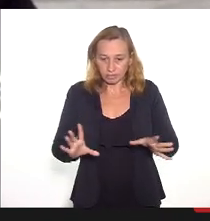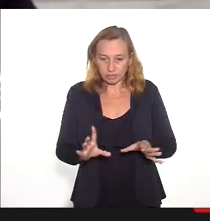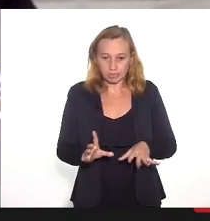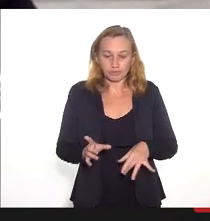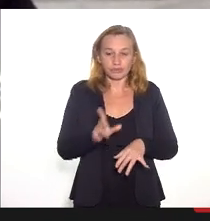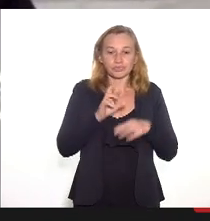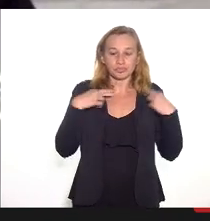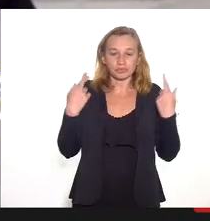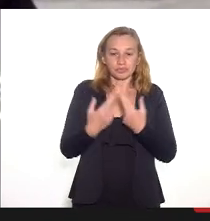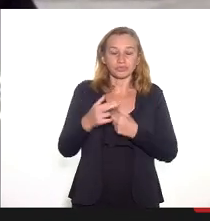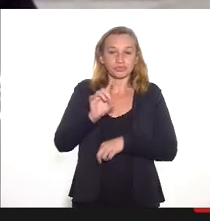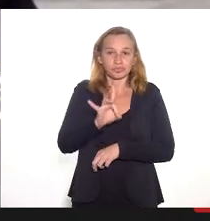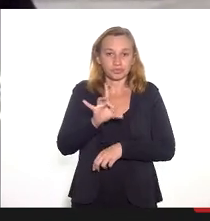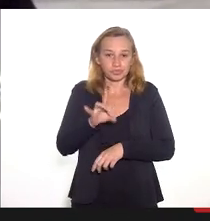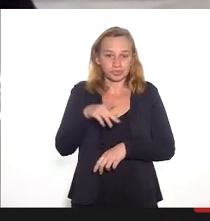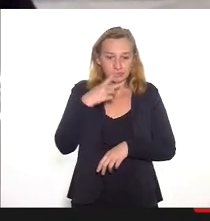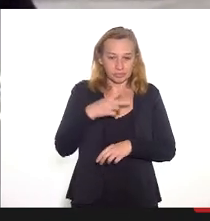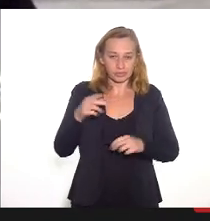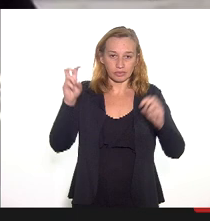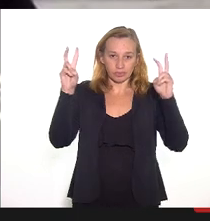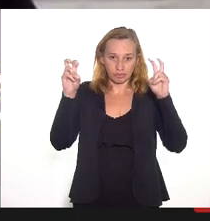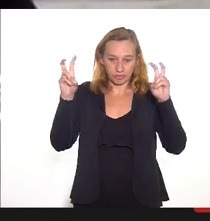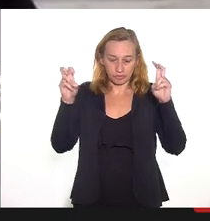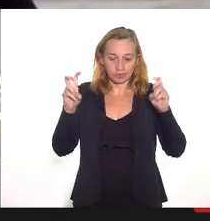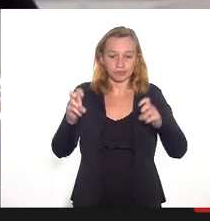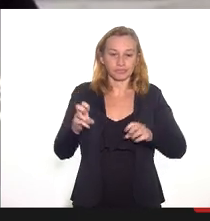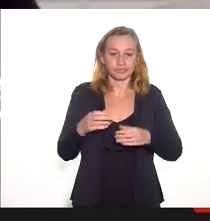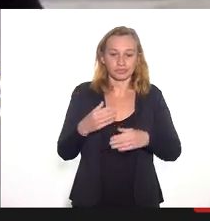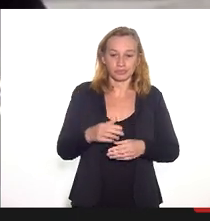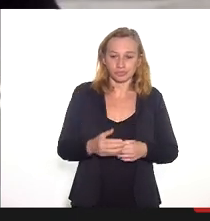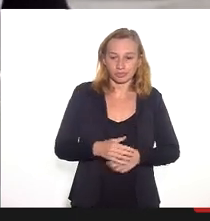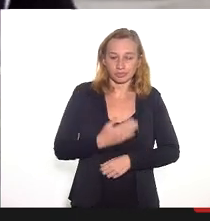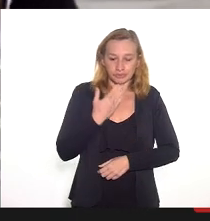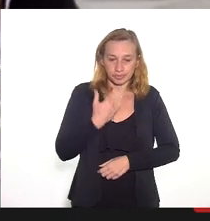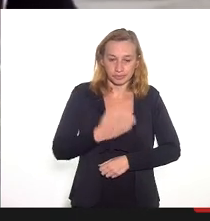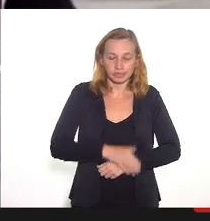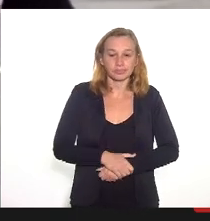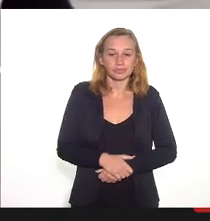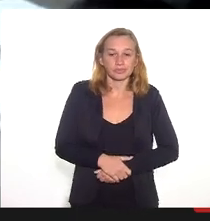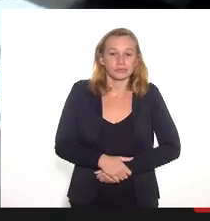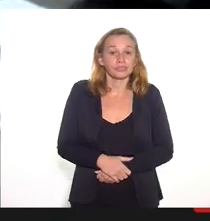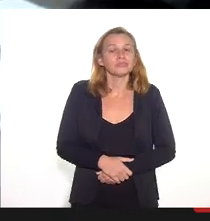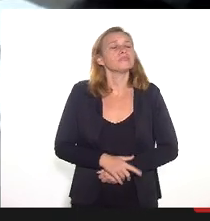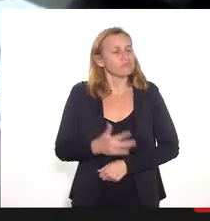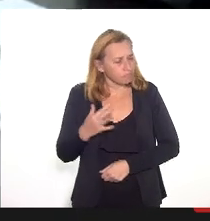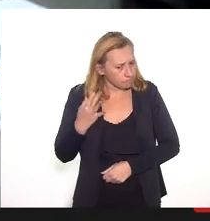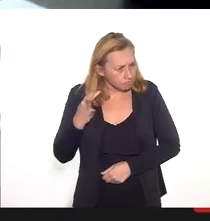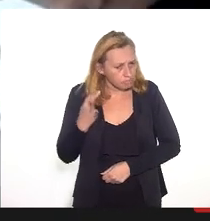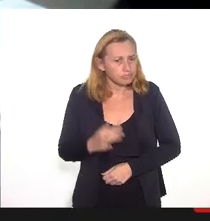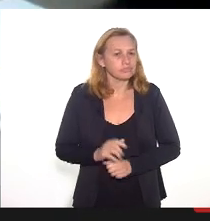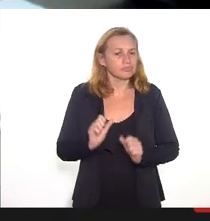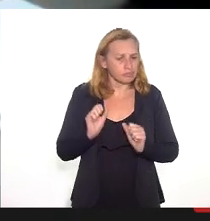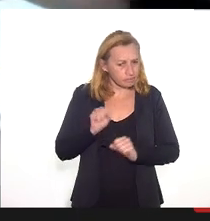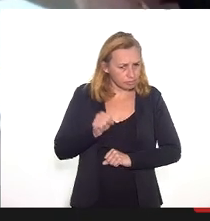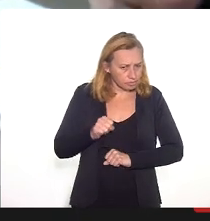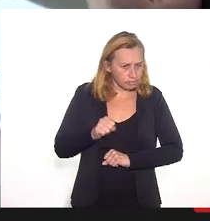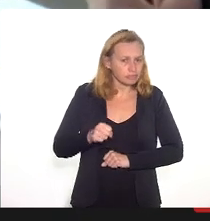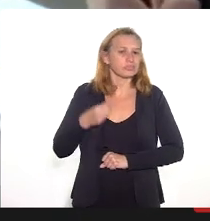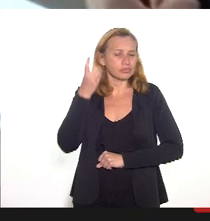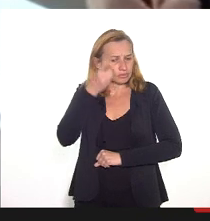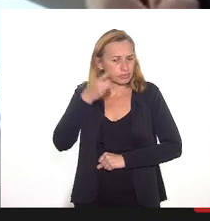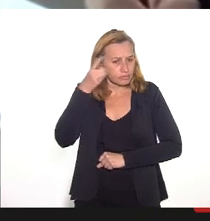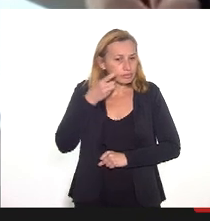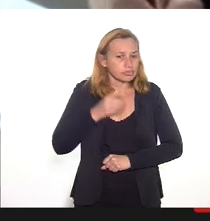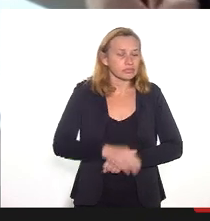uma reunião só para tratar o Conselho Estadual de Saúde, por favor. Mais breve possível, deputado, foi